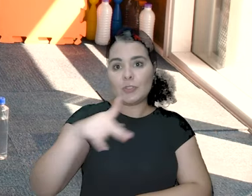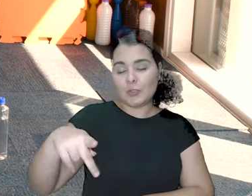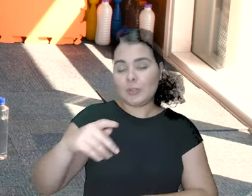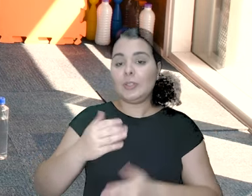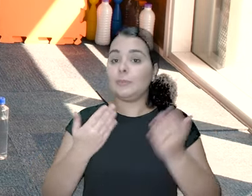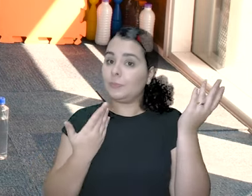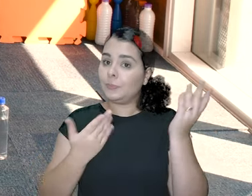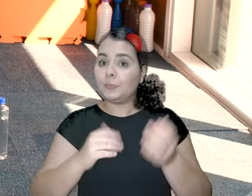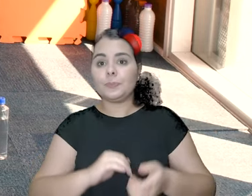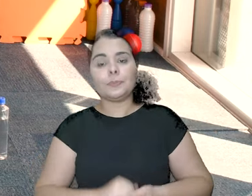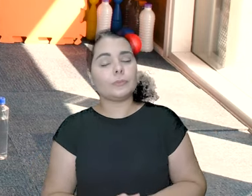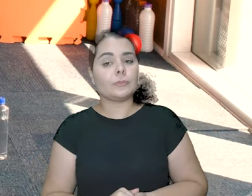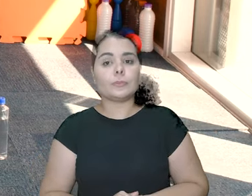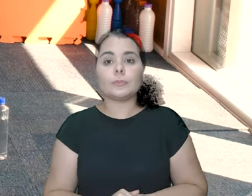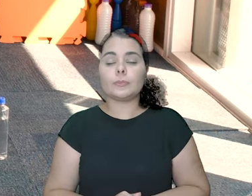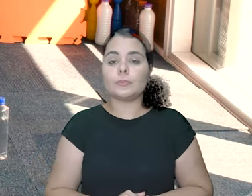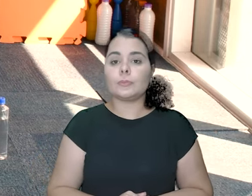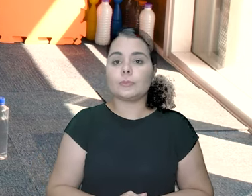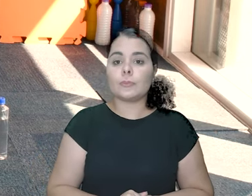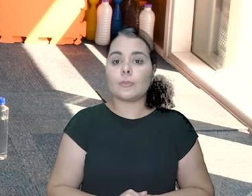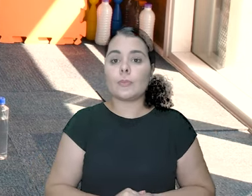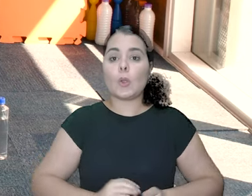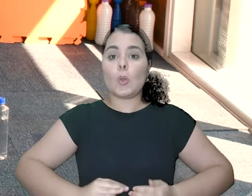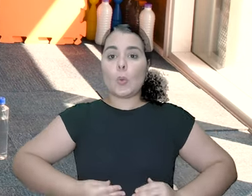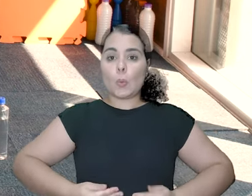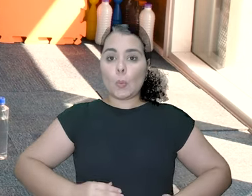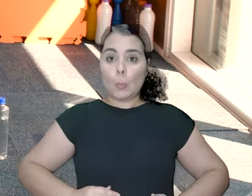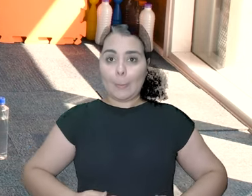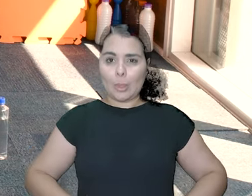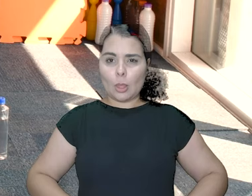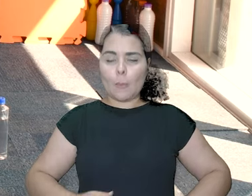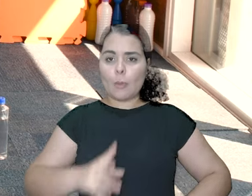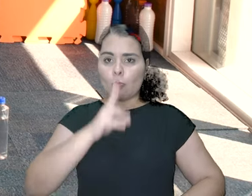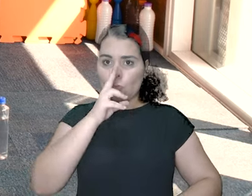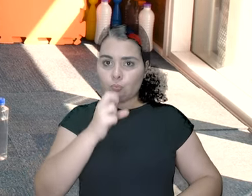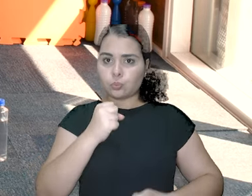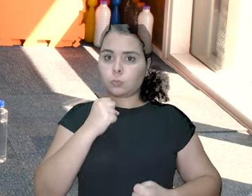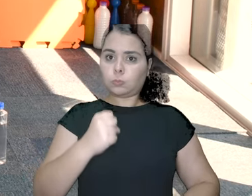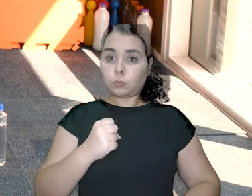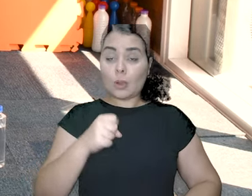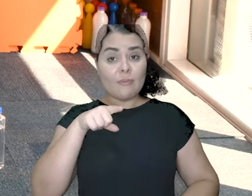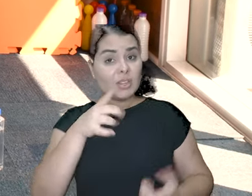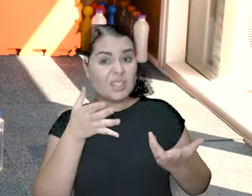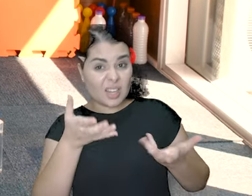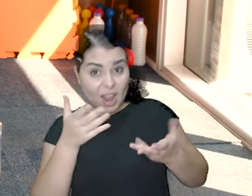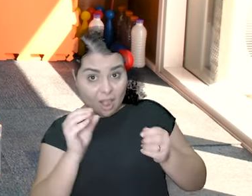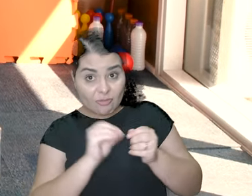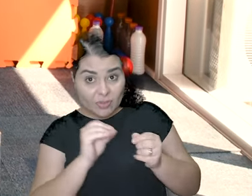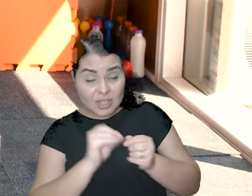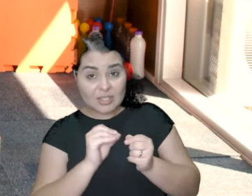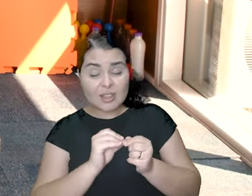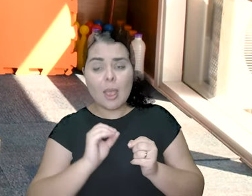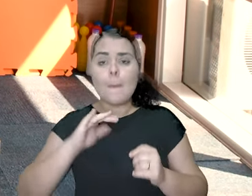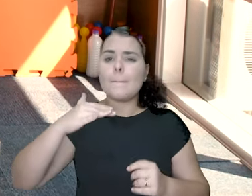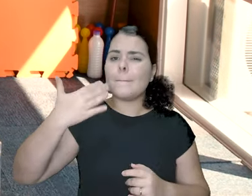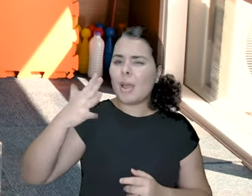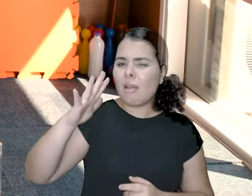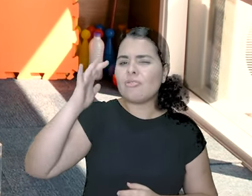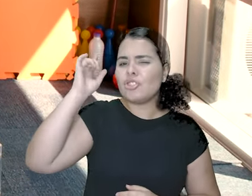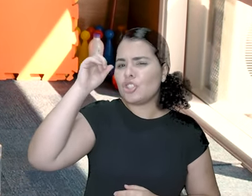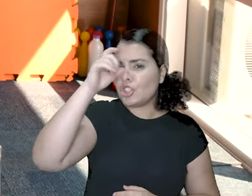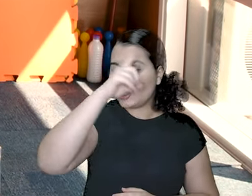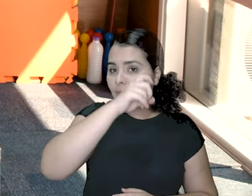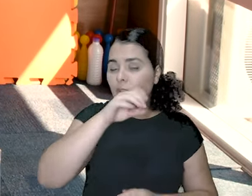Ai, que delícia! É isso que quis? Sim. Mantenha o abdômen contraído. Quem quiser fazer um